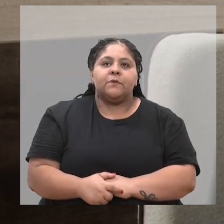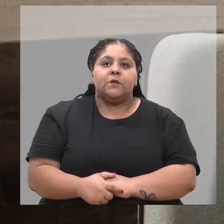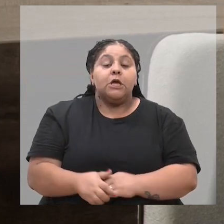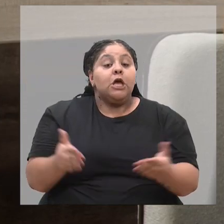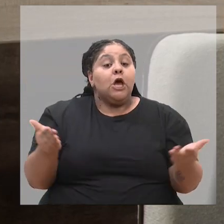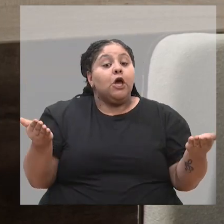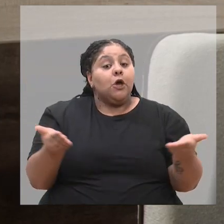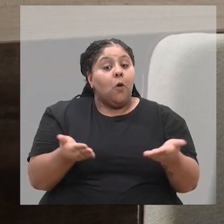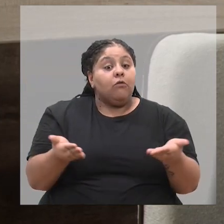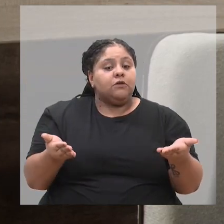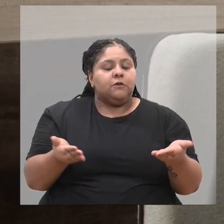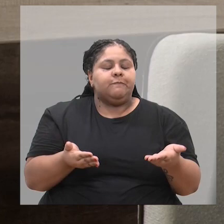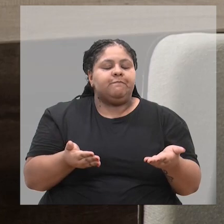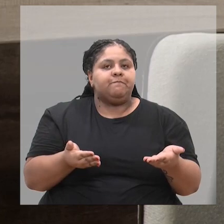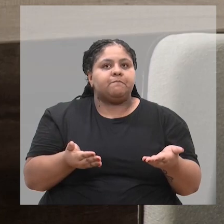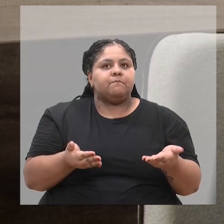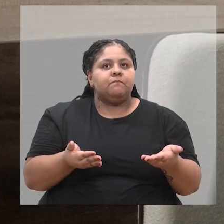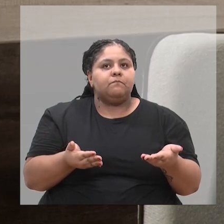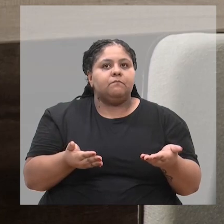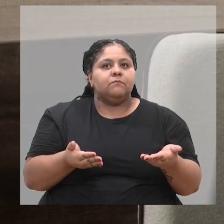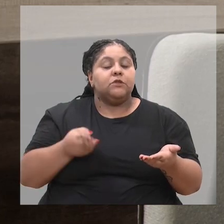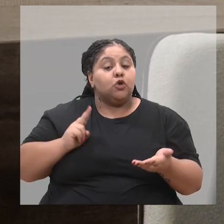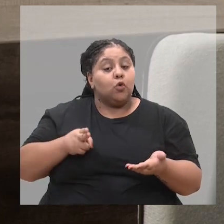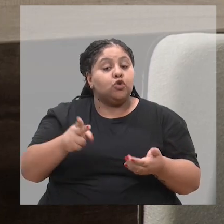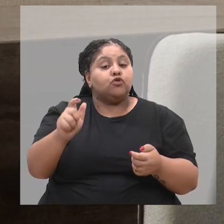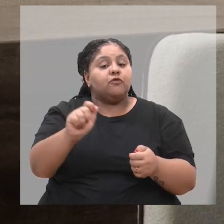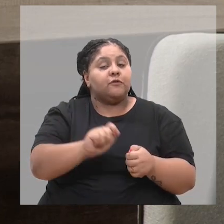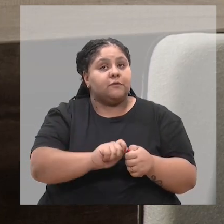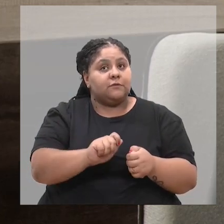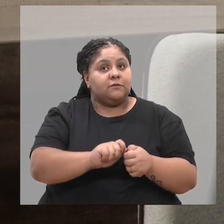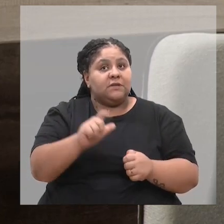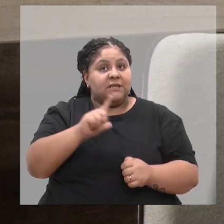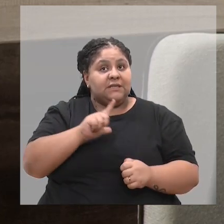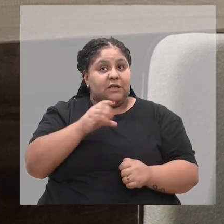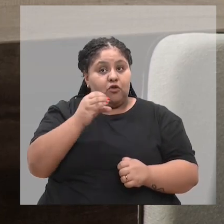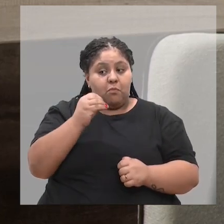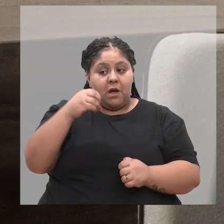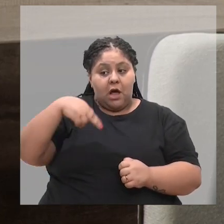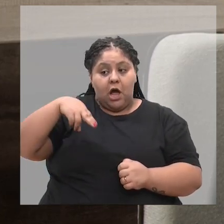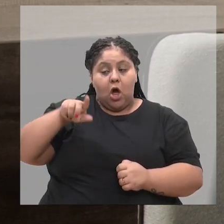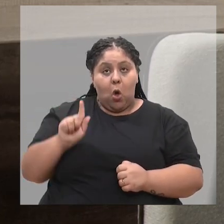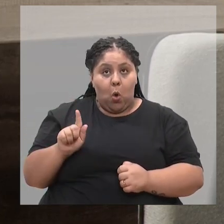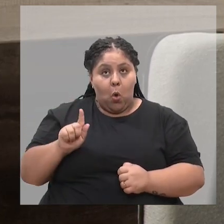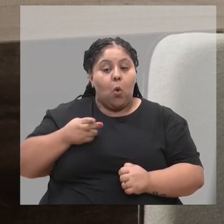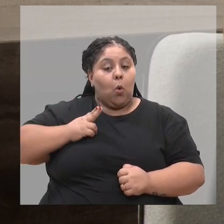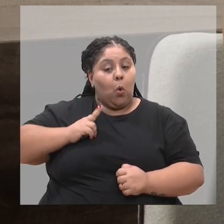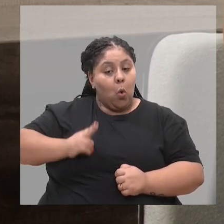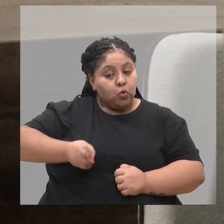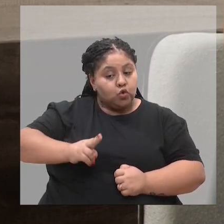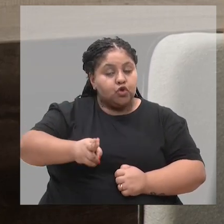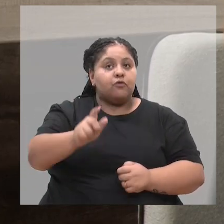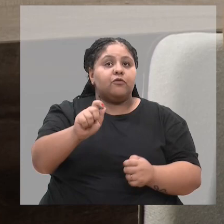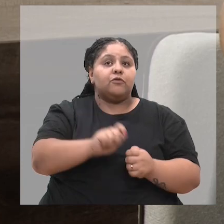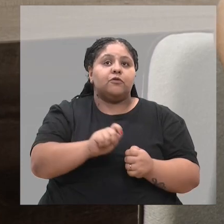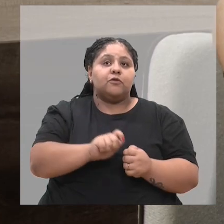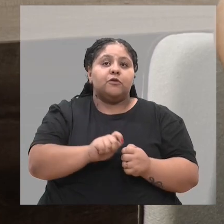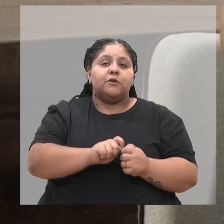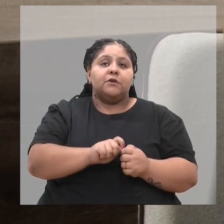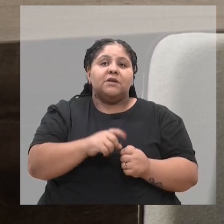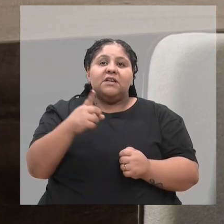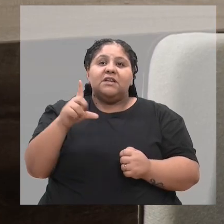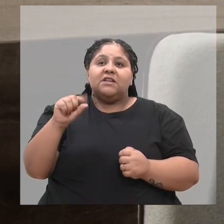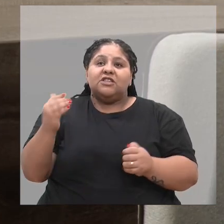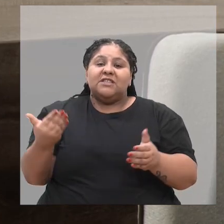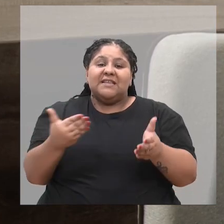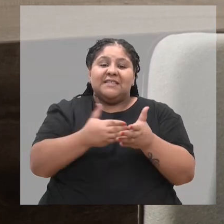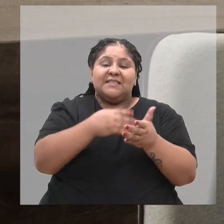E hoje, eu continuo fazendo. Eu tenho uma ONG e continuo fazendo. nós fizemos